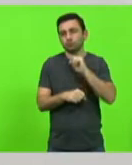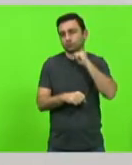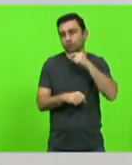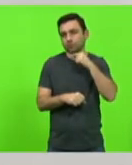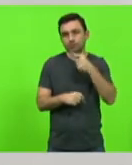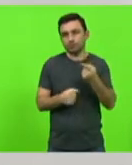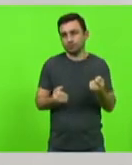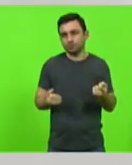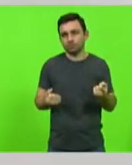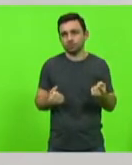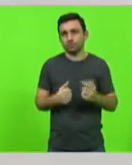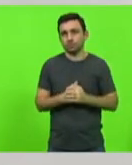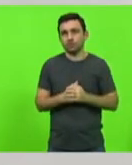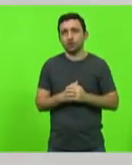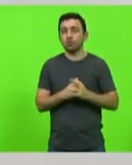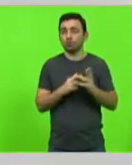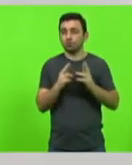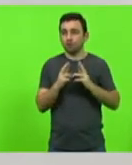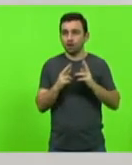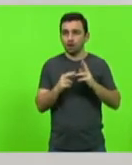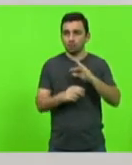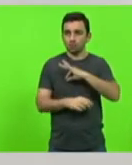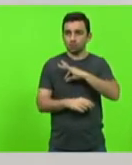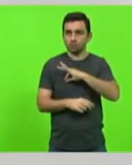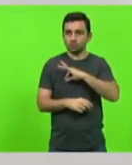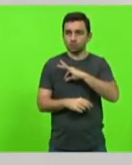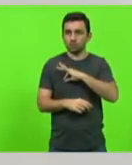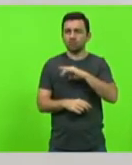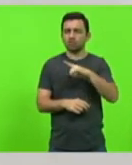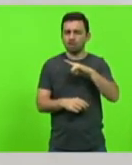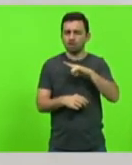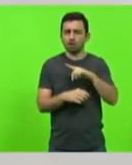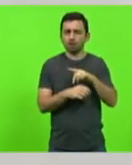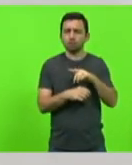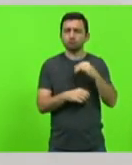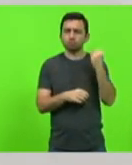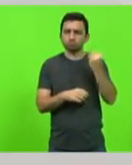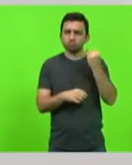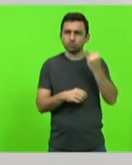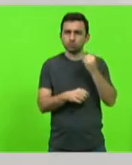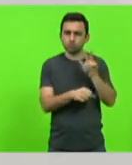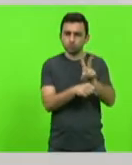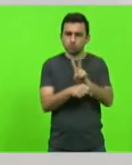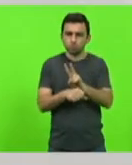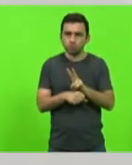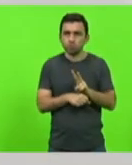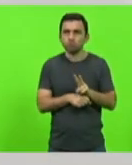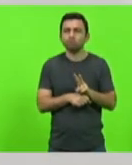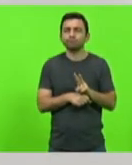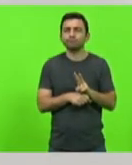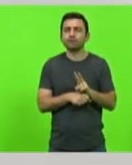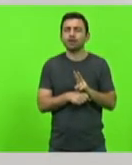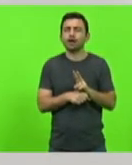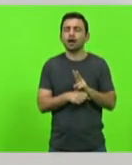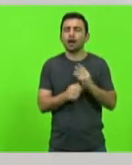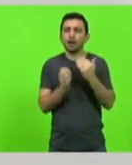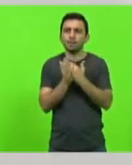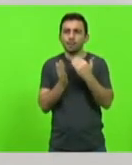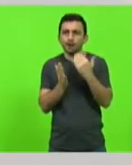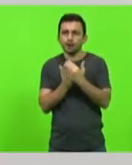Polícia Militar Rodoviária faz um trabalho importante de redução e de imprimimento de fiscalização para a redução